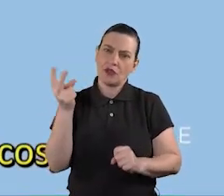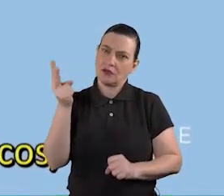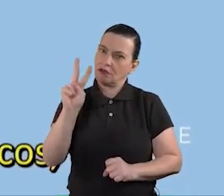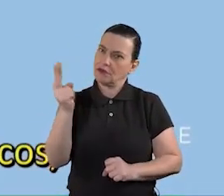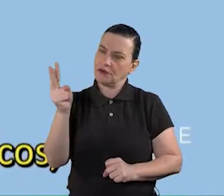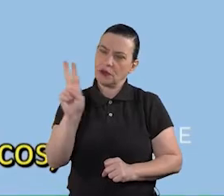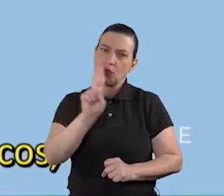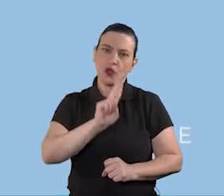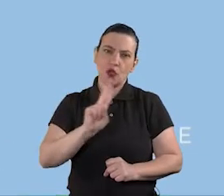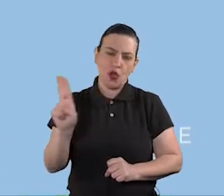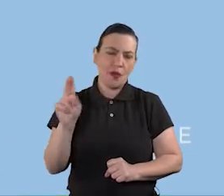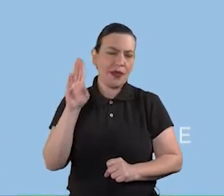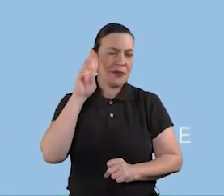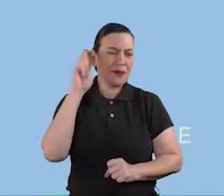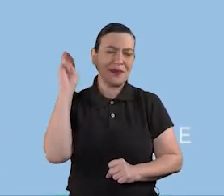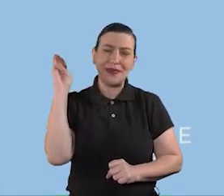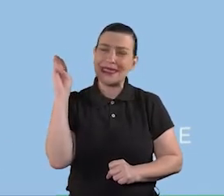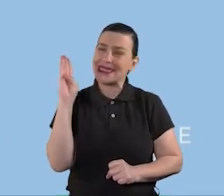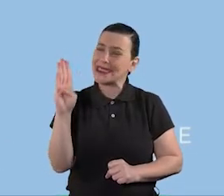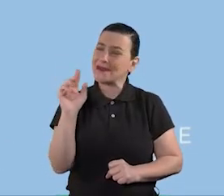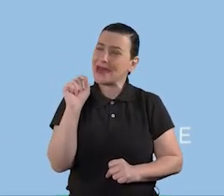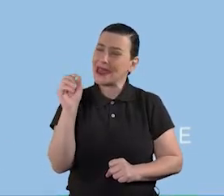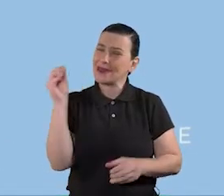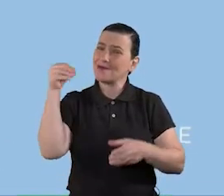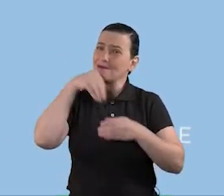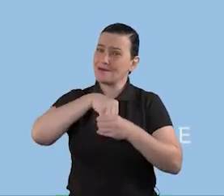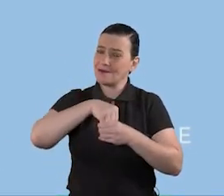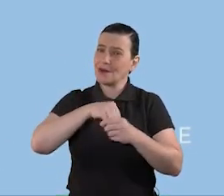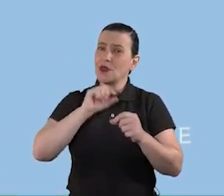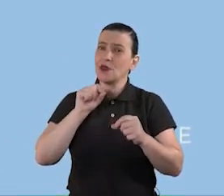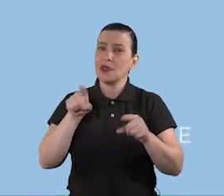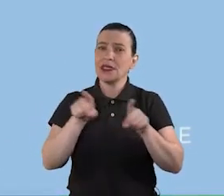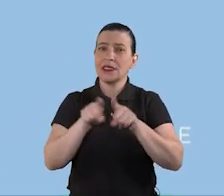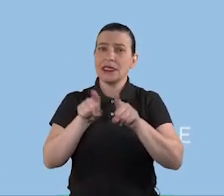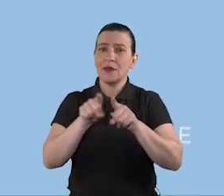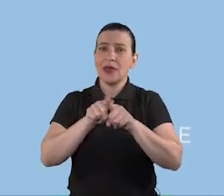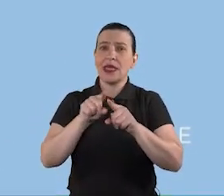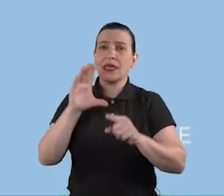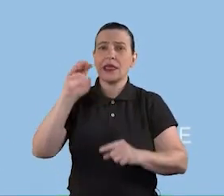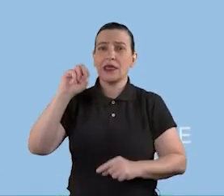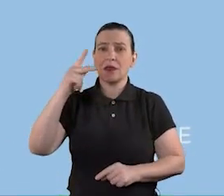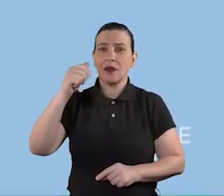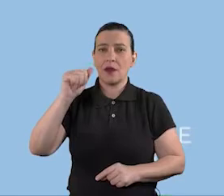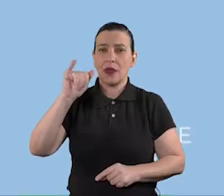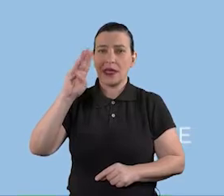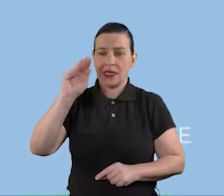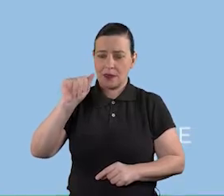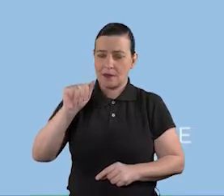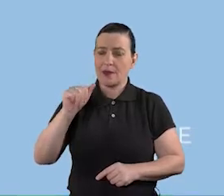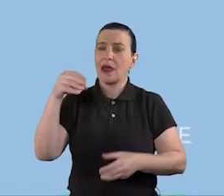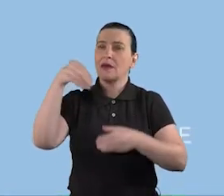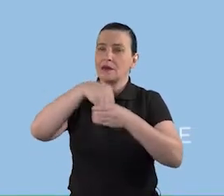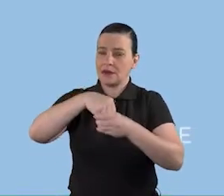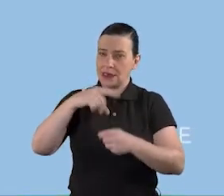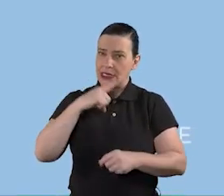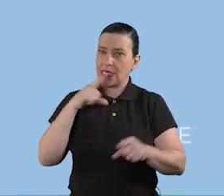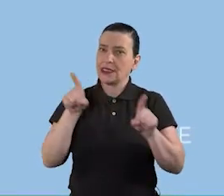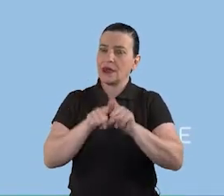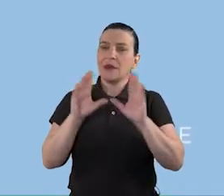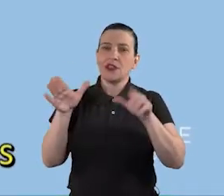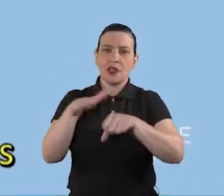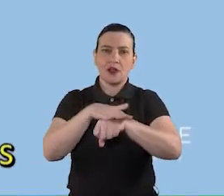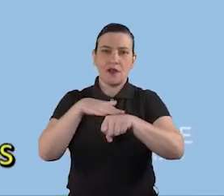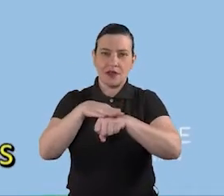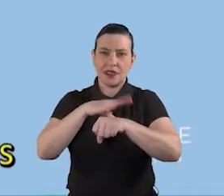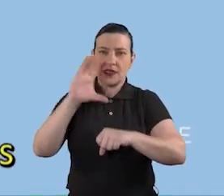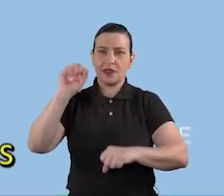formas é um dos principais componentes que também é encontrado no óleo de Copaíba da do Terra conversamos muito sobre a